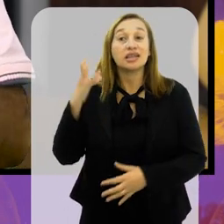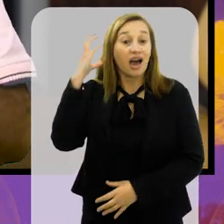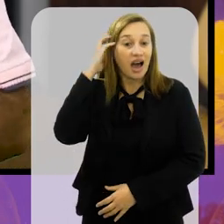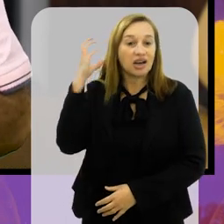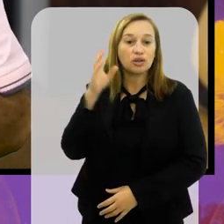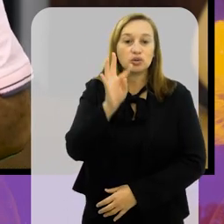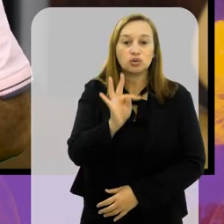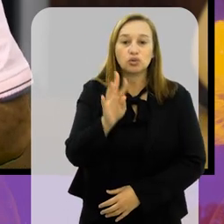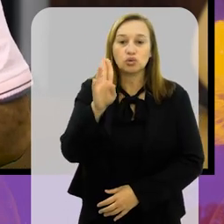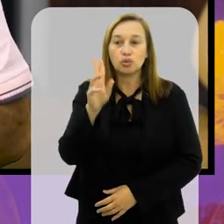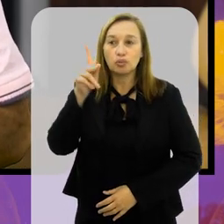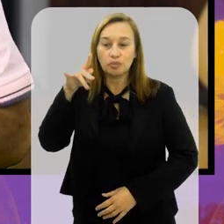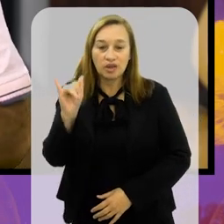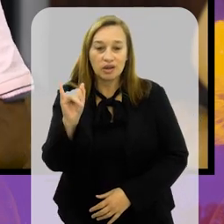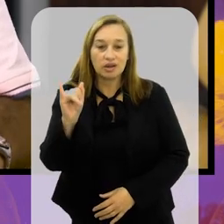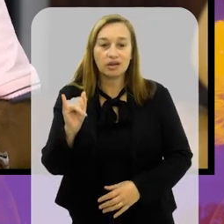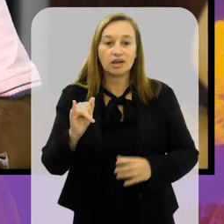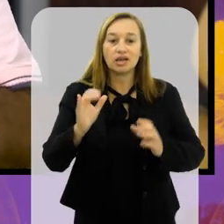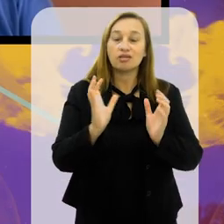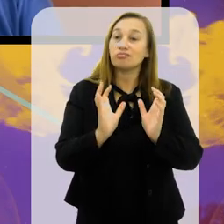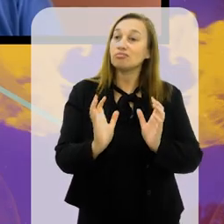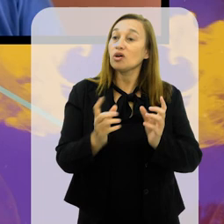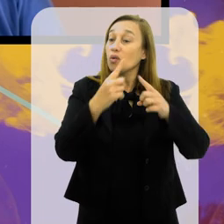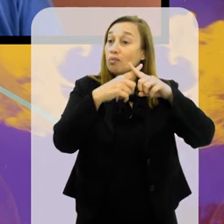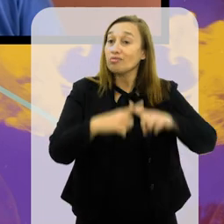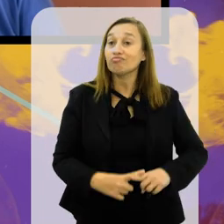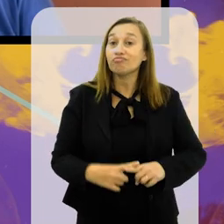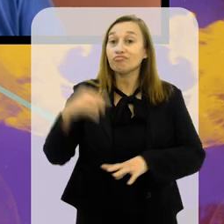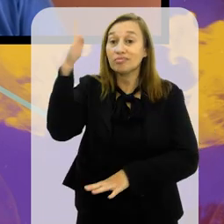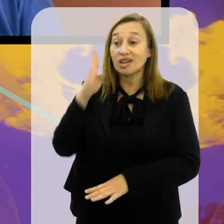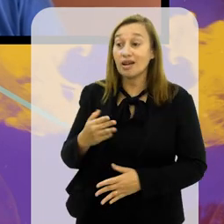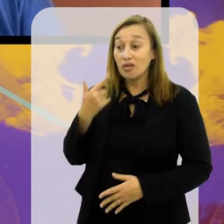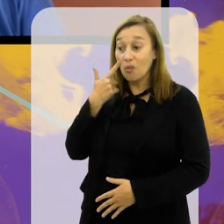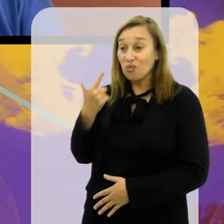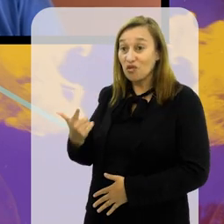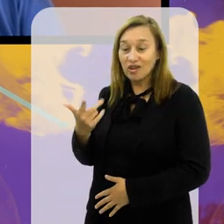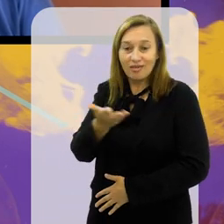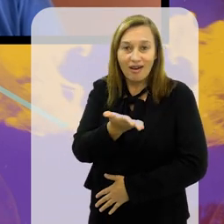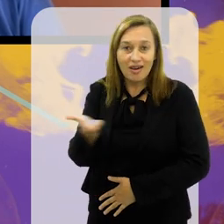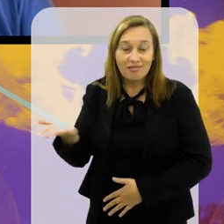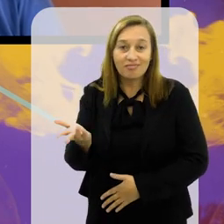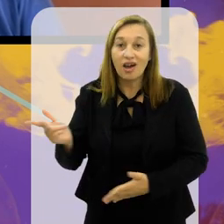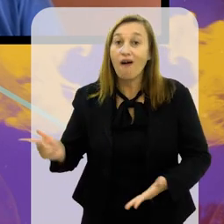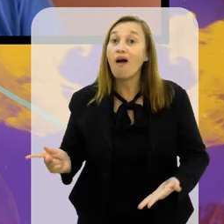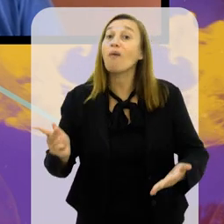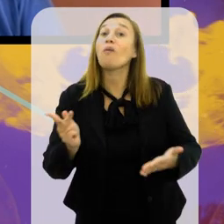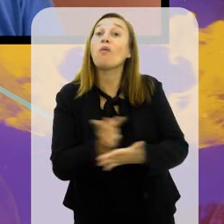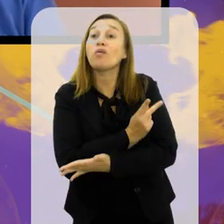Campeonato Brasileiro. Wellington, Campeonato Brasileiro está aí. As rodadas têm acontecido.